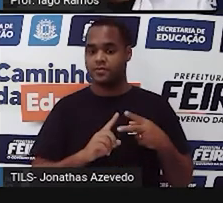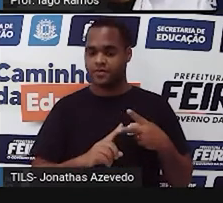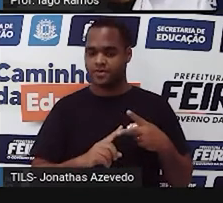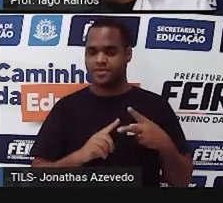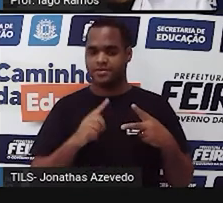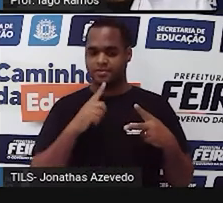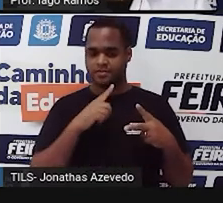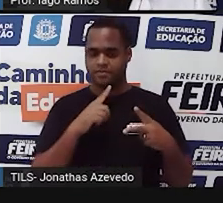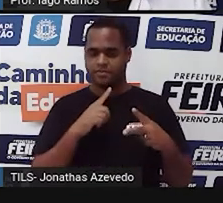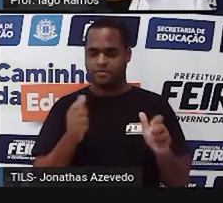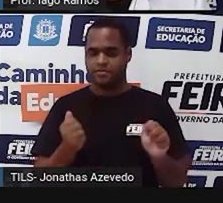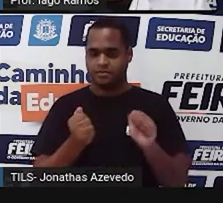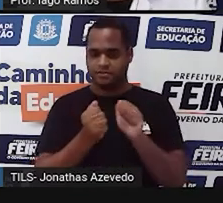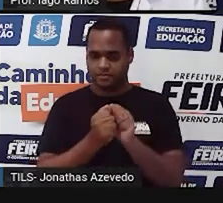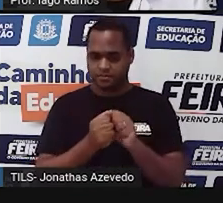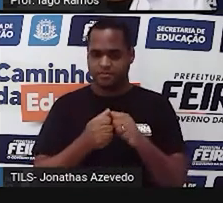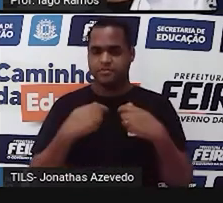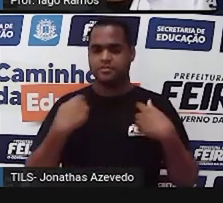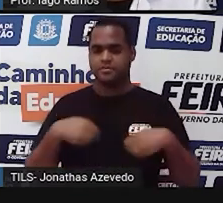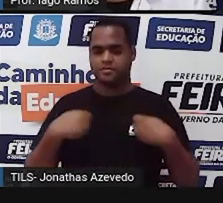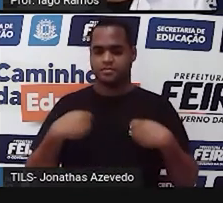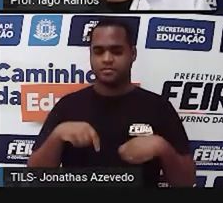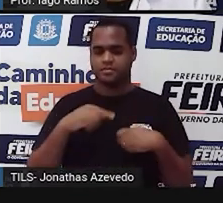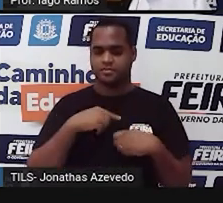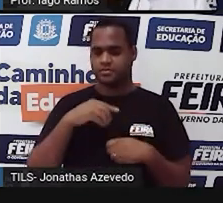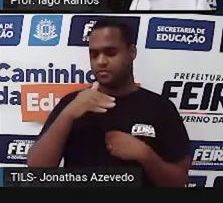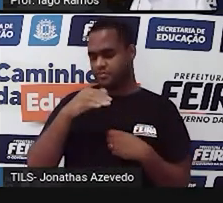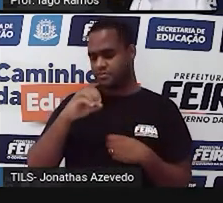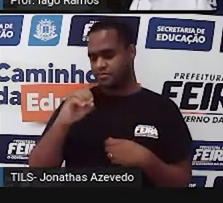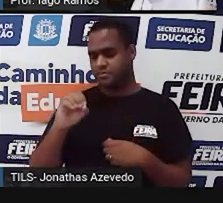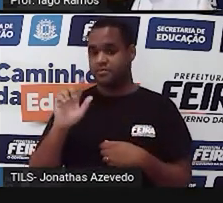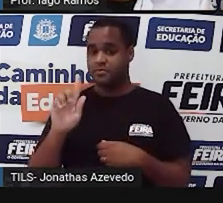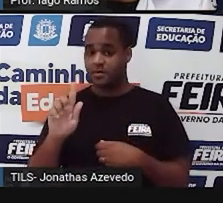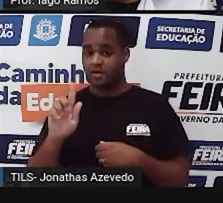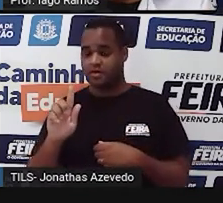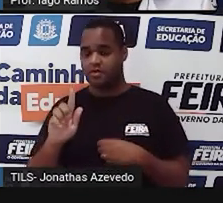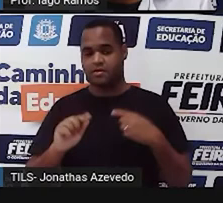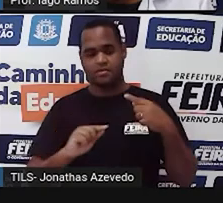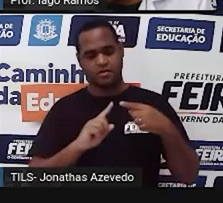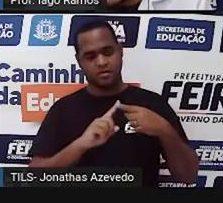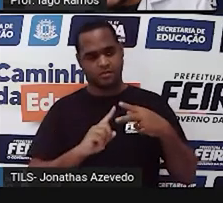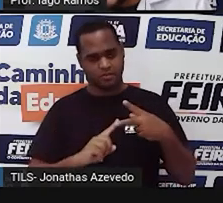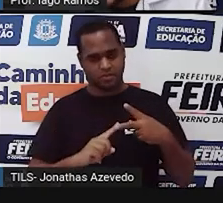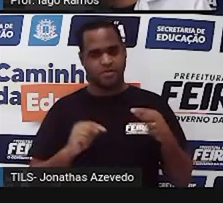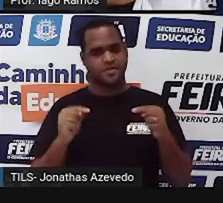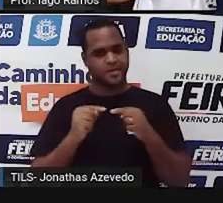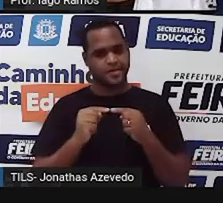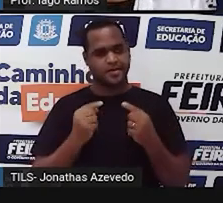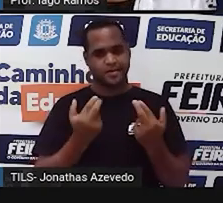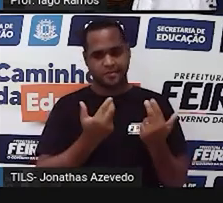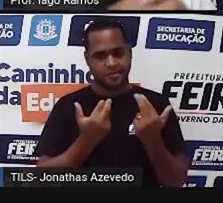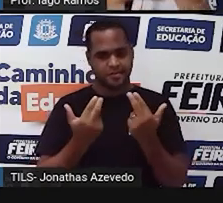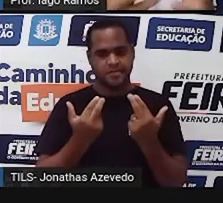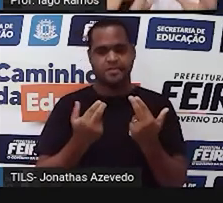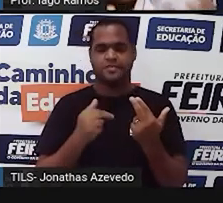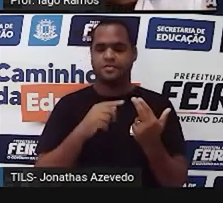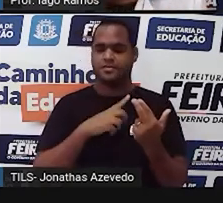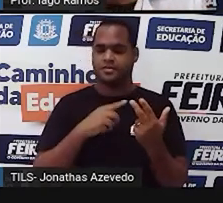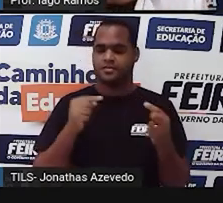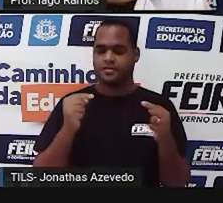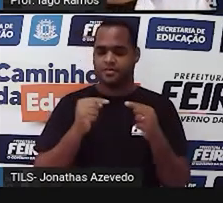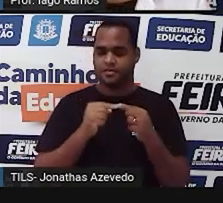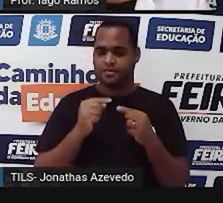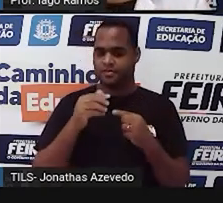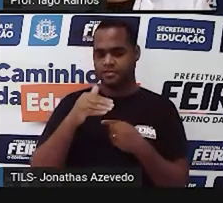juntas, tem que dar 100 gramas. E se são duas caixinhas iguais, dando 100